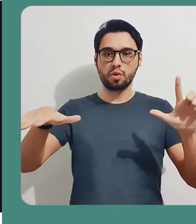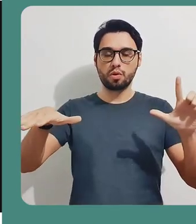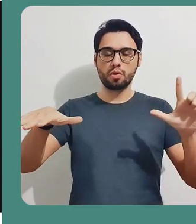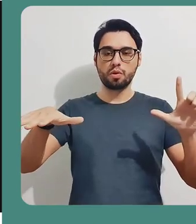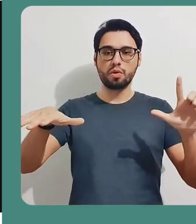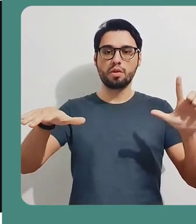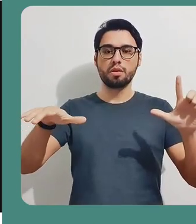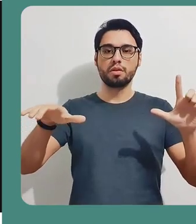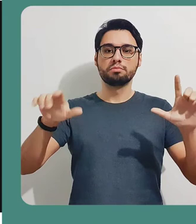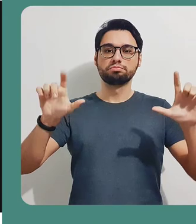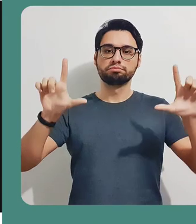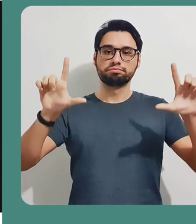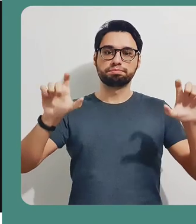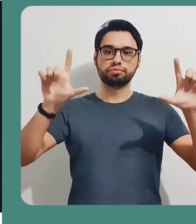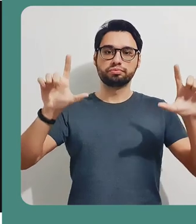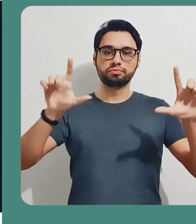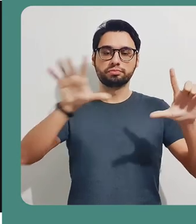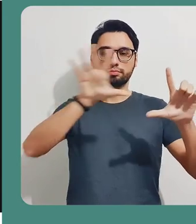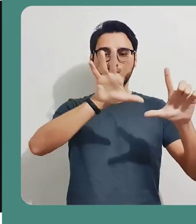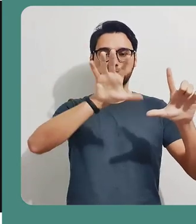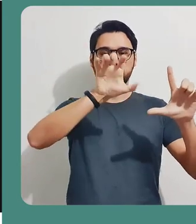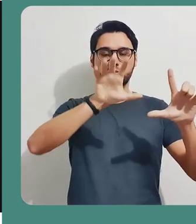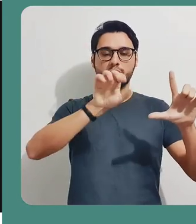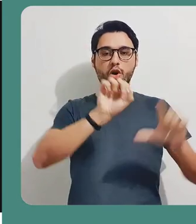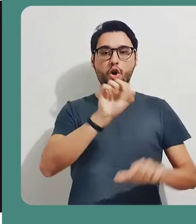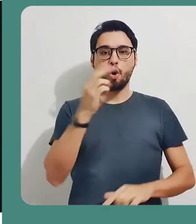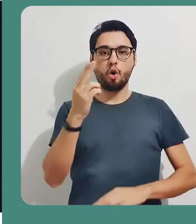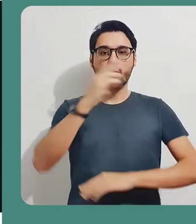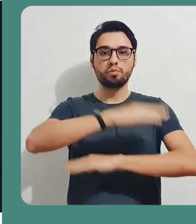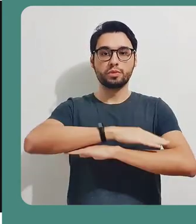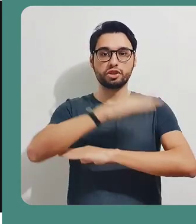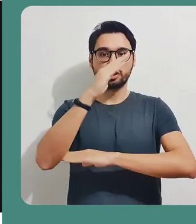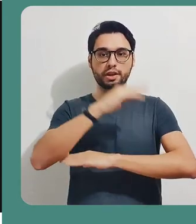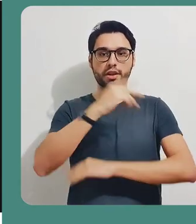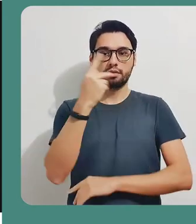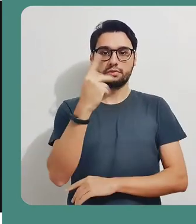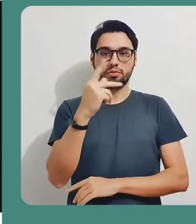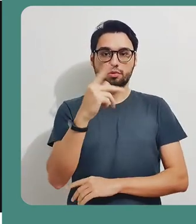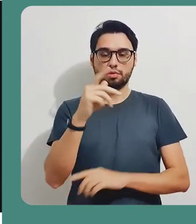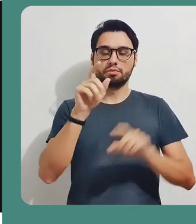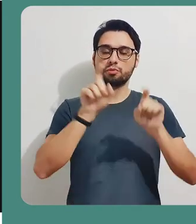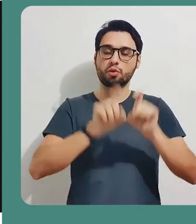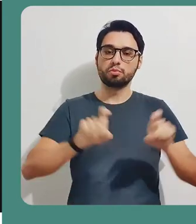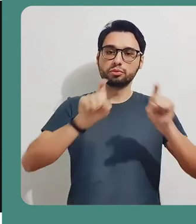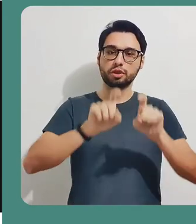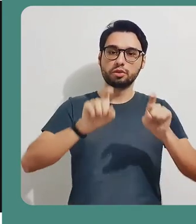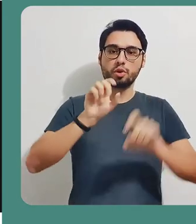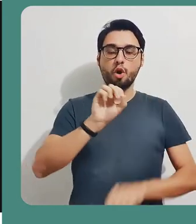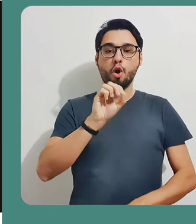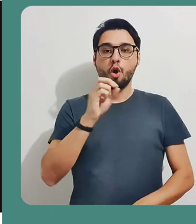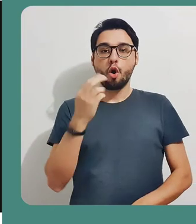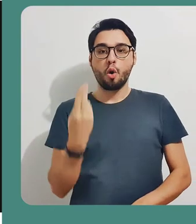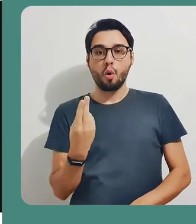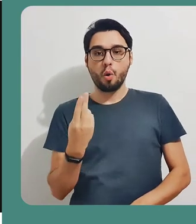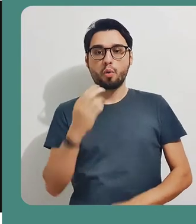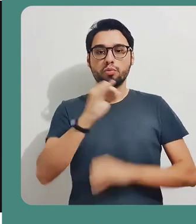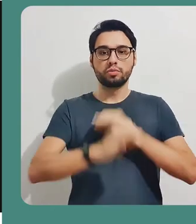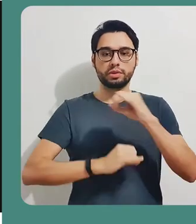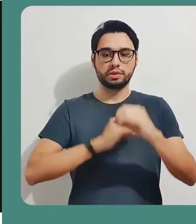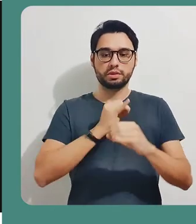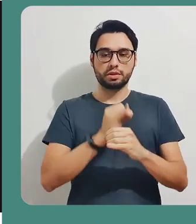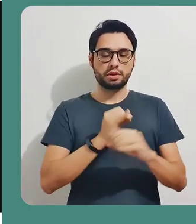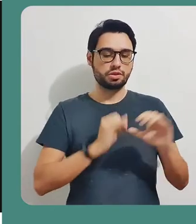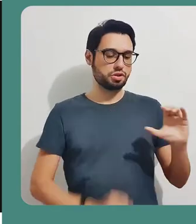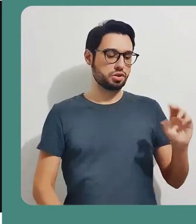você tem a opção de compartilhar a sua tela inteira, ou compartilhar uma janela,